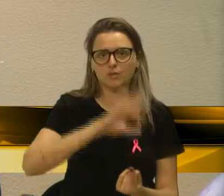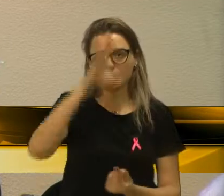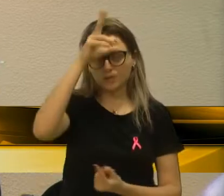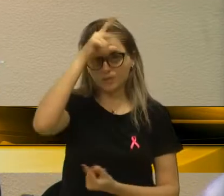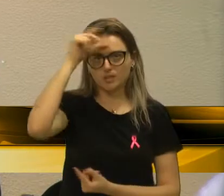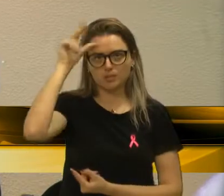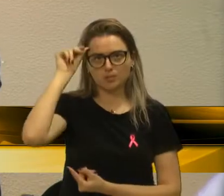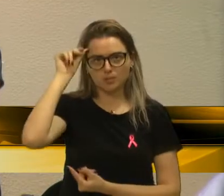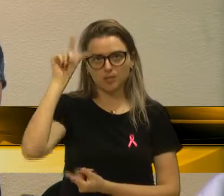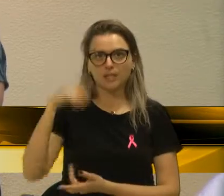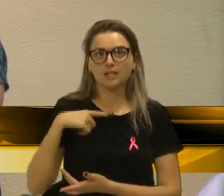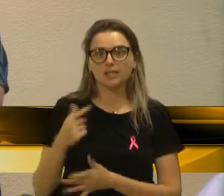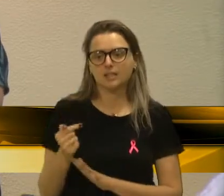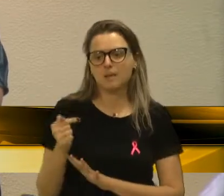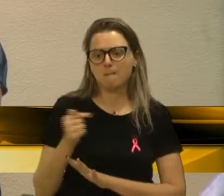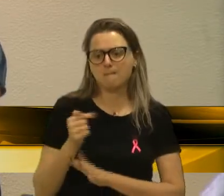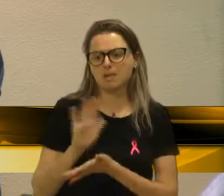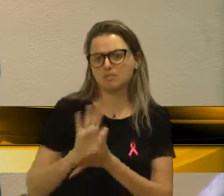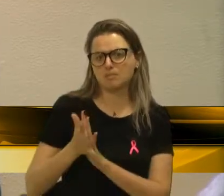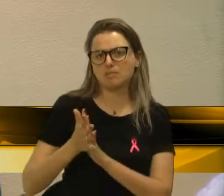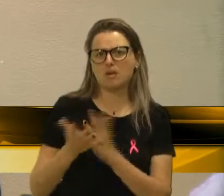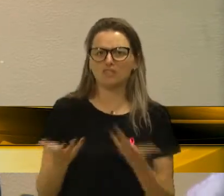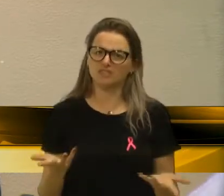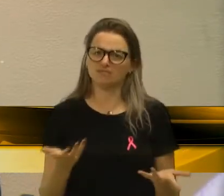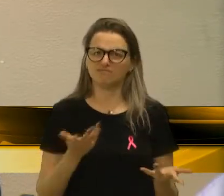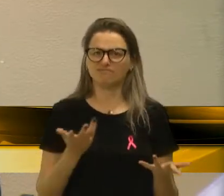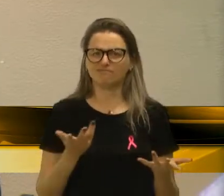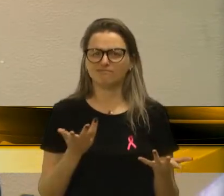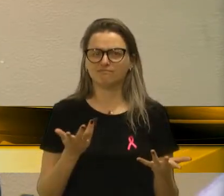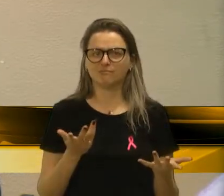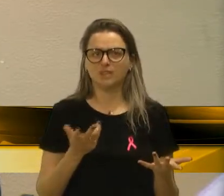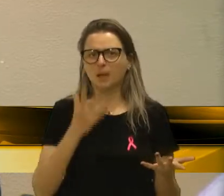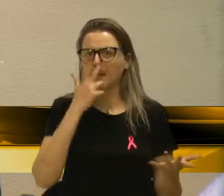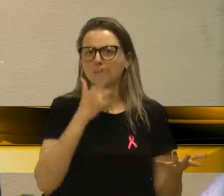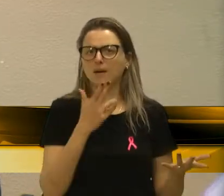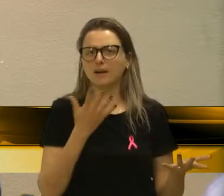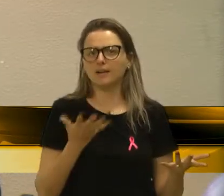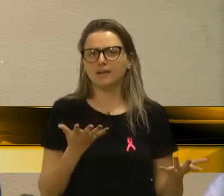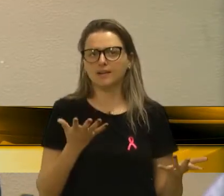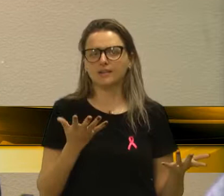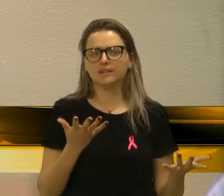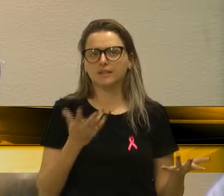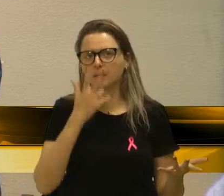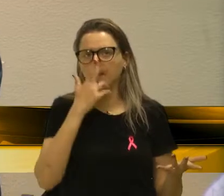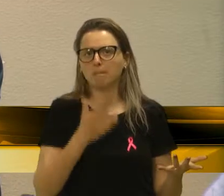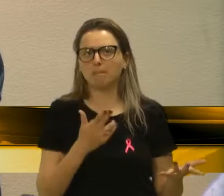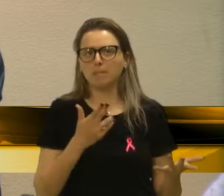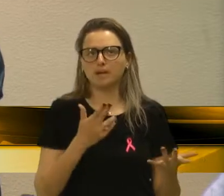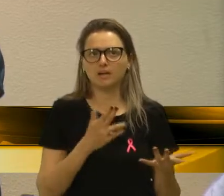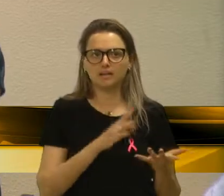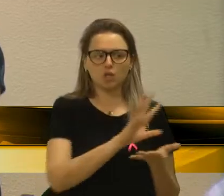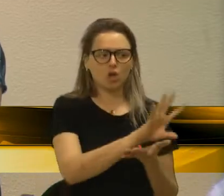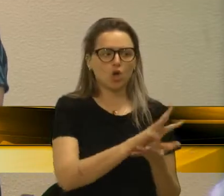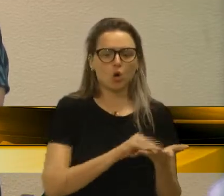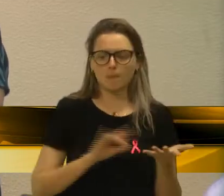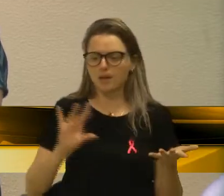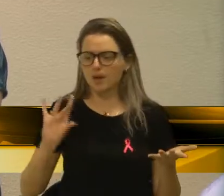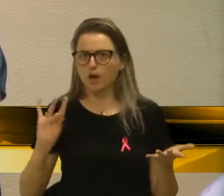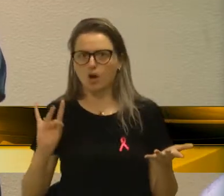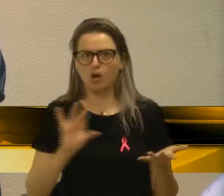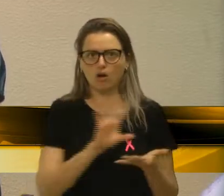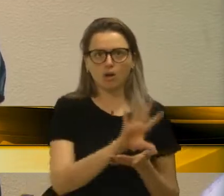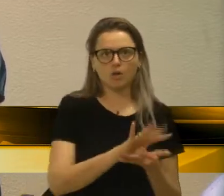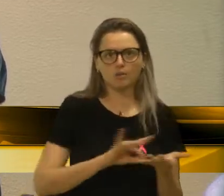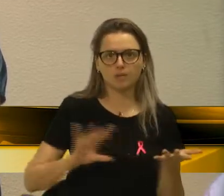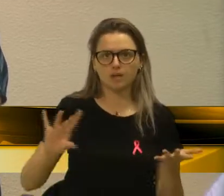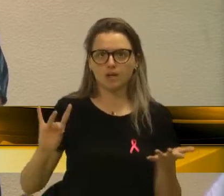a redução de homicídios, me pareceu um recorto e cola, um contra o V, contra